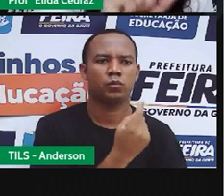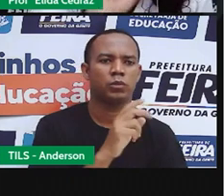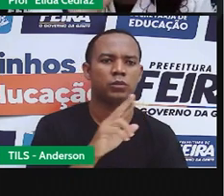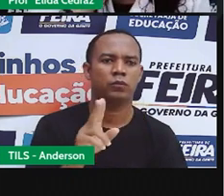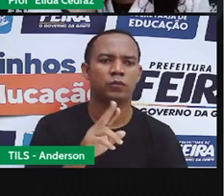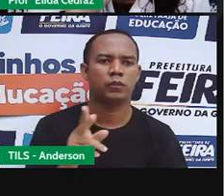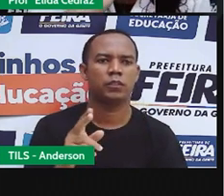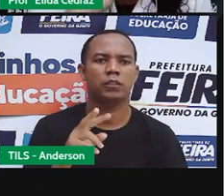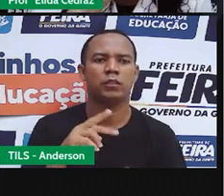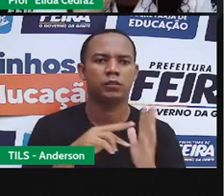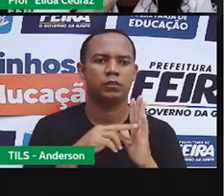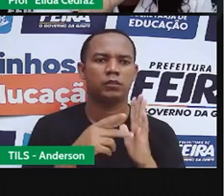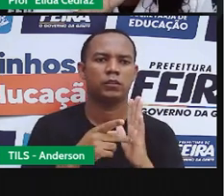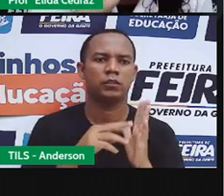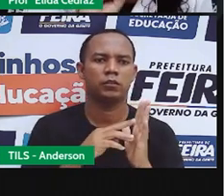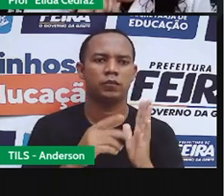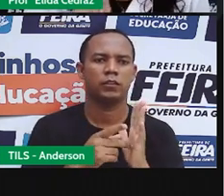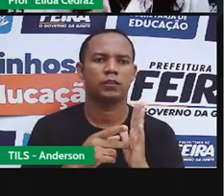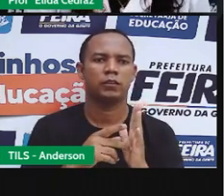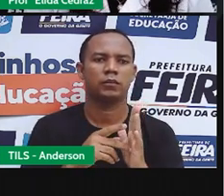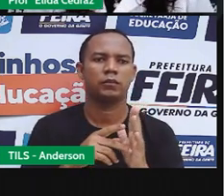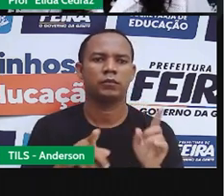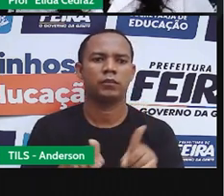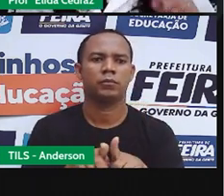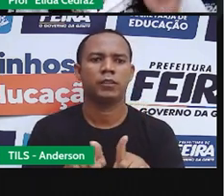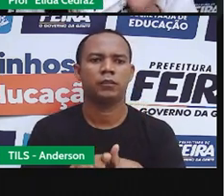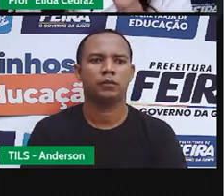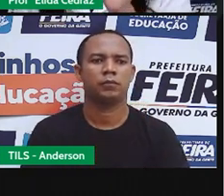significa um minuto.